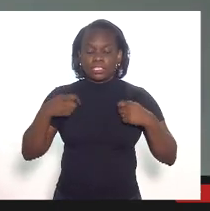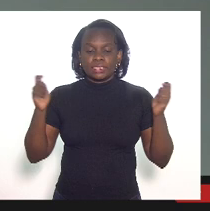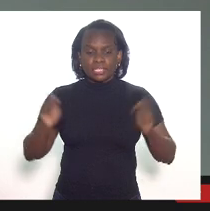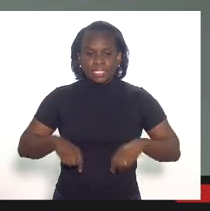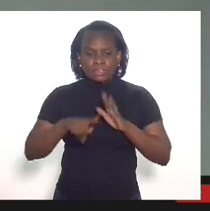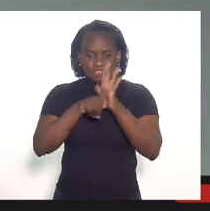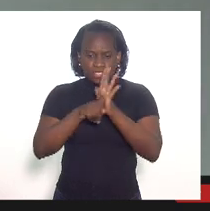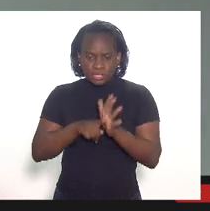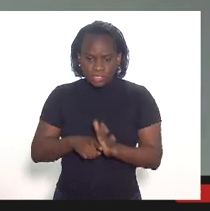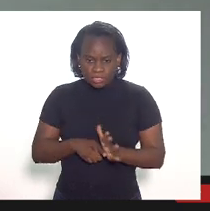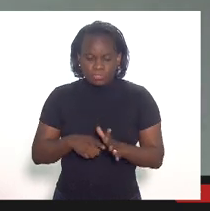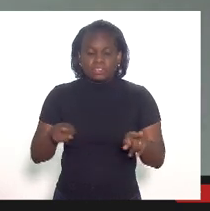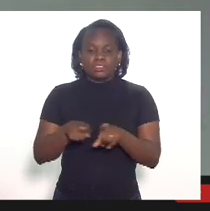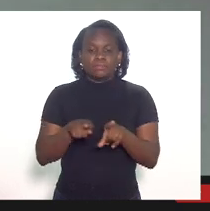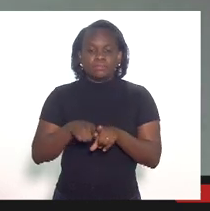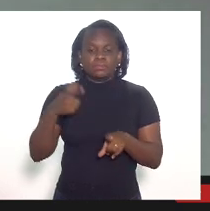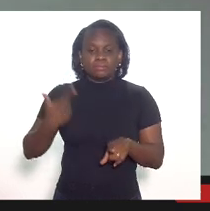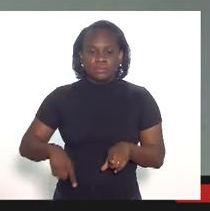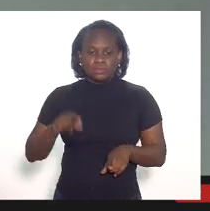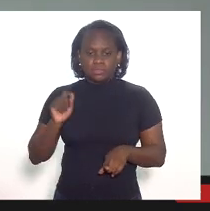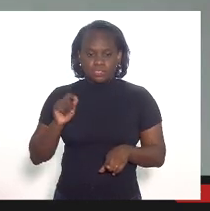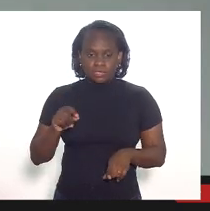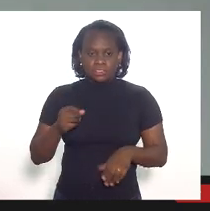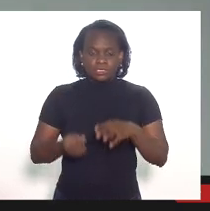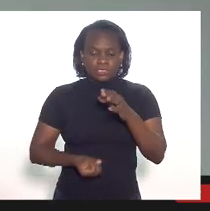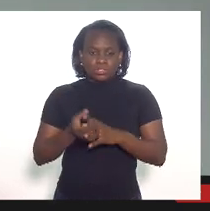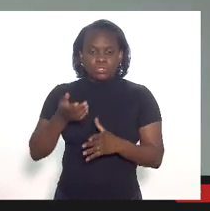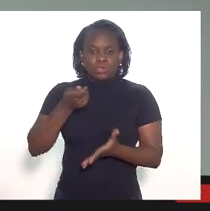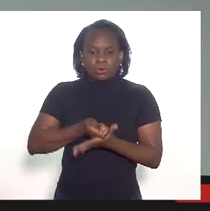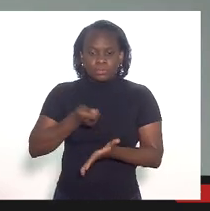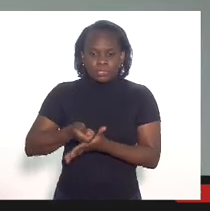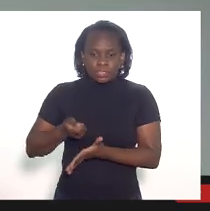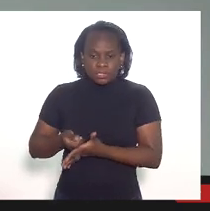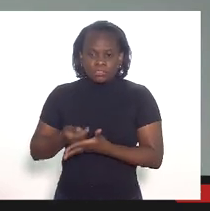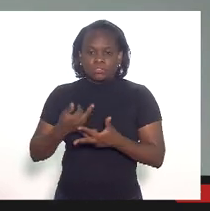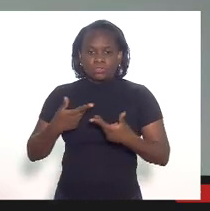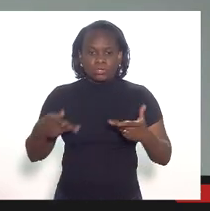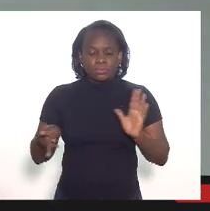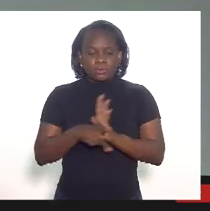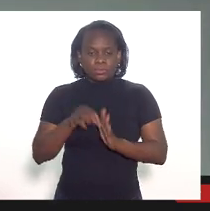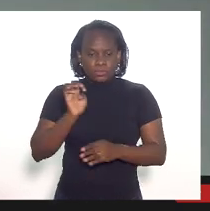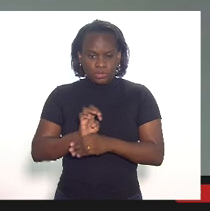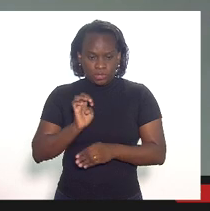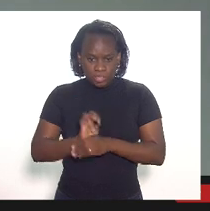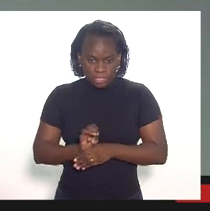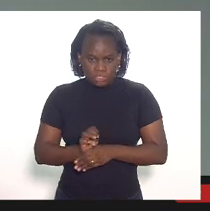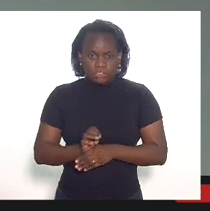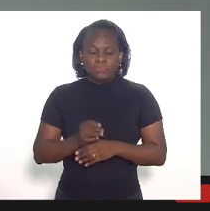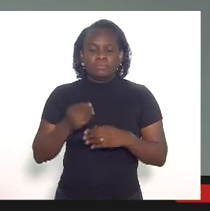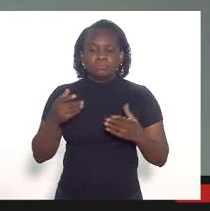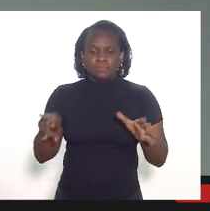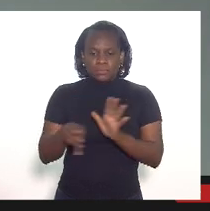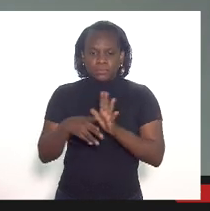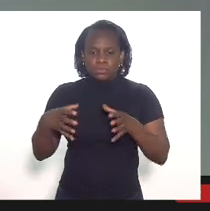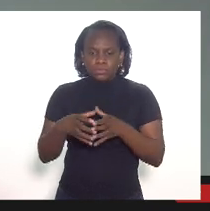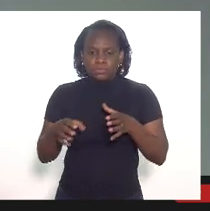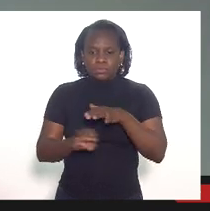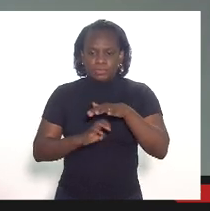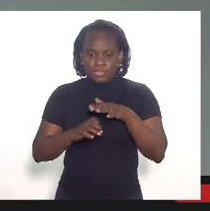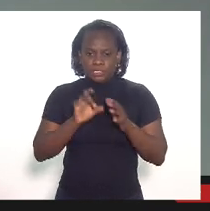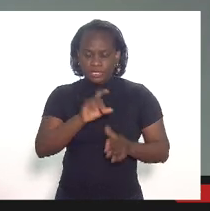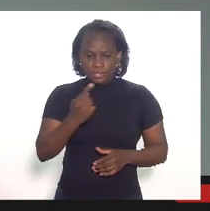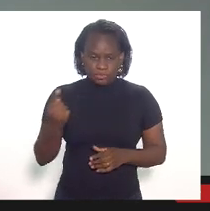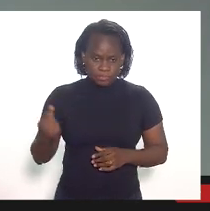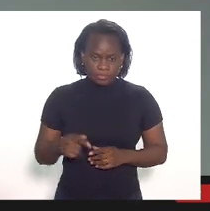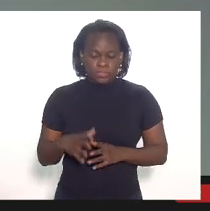e não só isso, a criação de obrigações acessórias pelos Estados para as concessionárias. Isso é muito